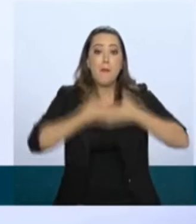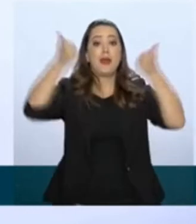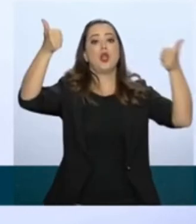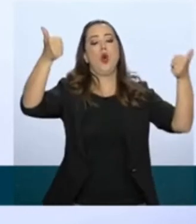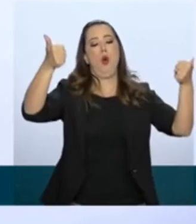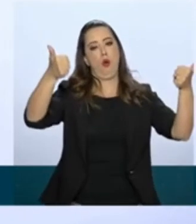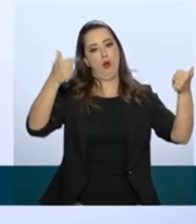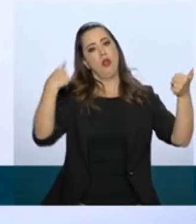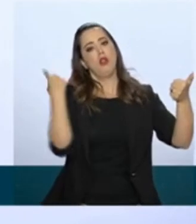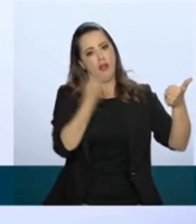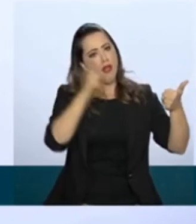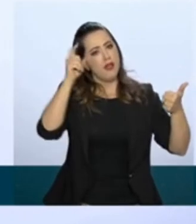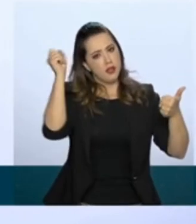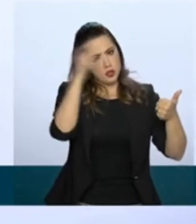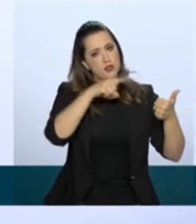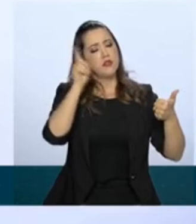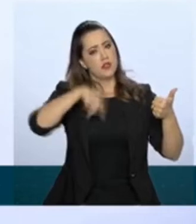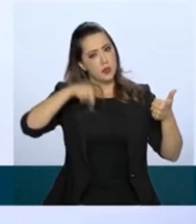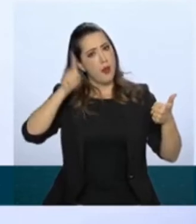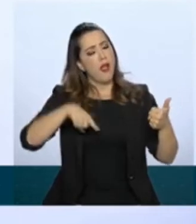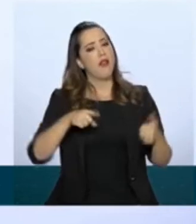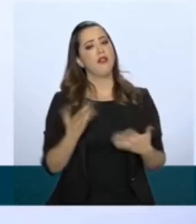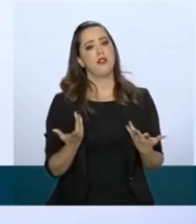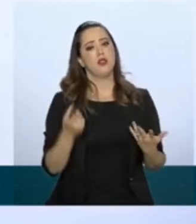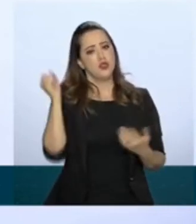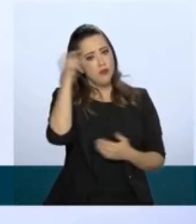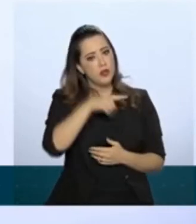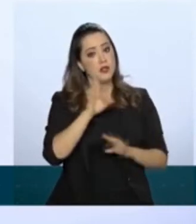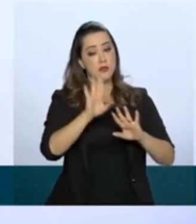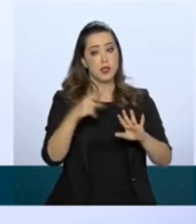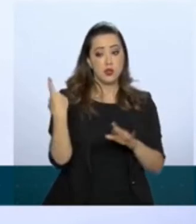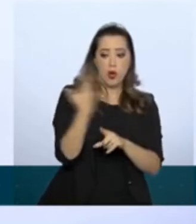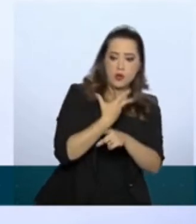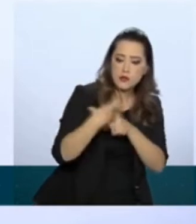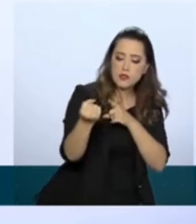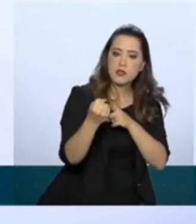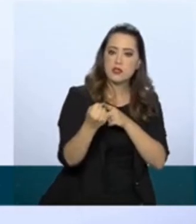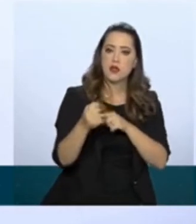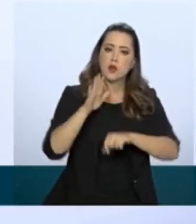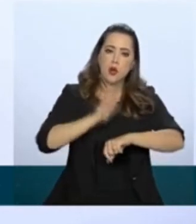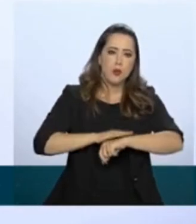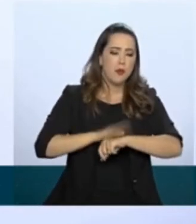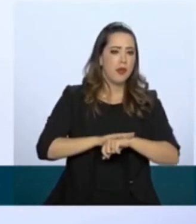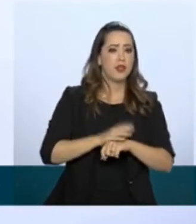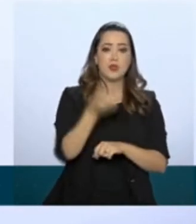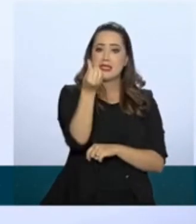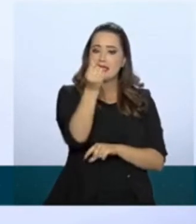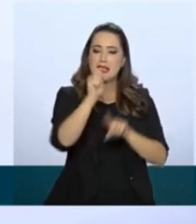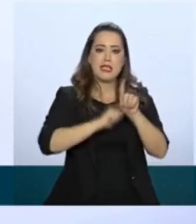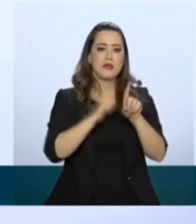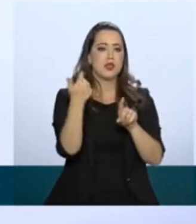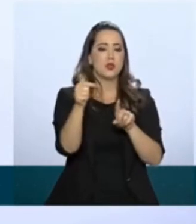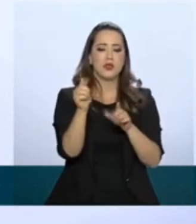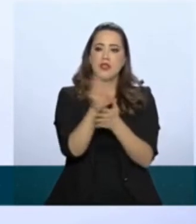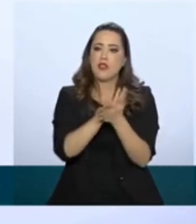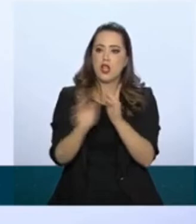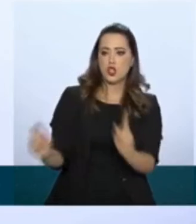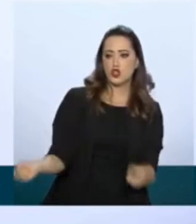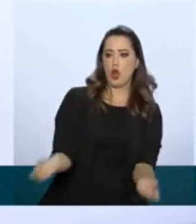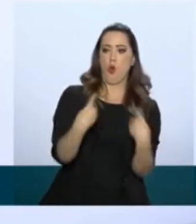vencendo paradigmas. Seis meses sem uma acusação de corrupção no governo.